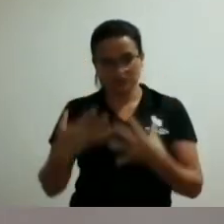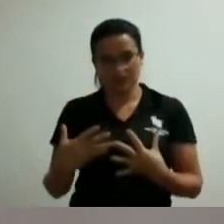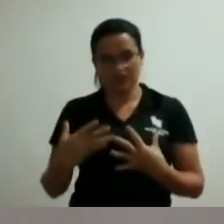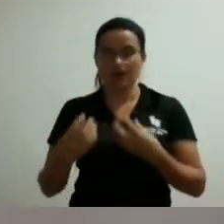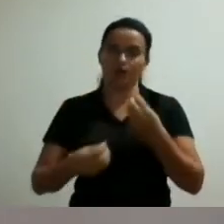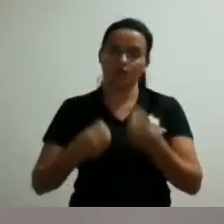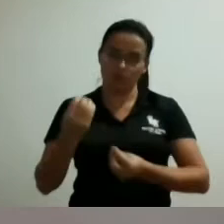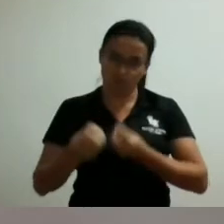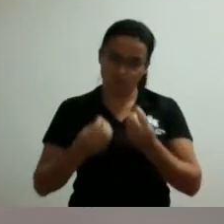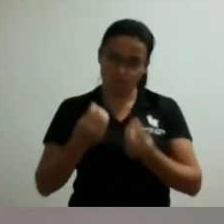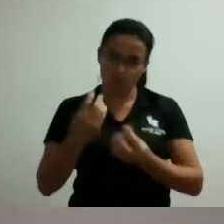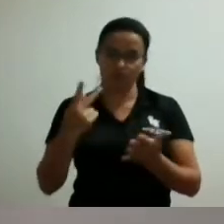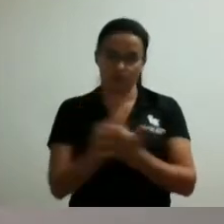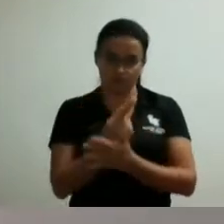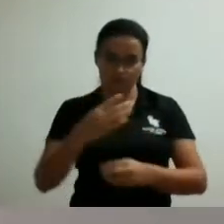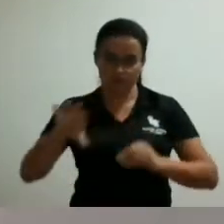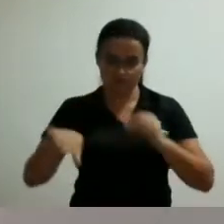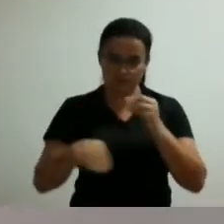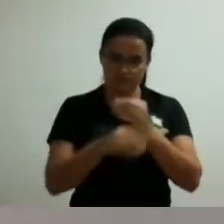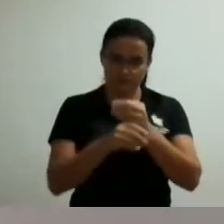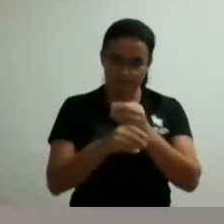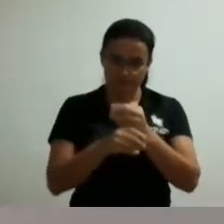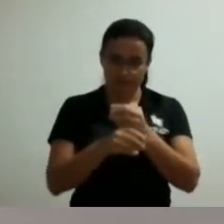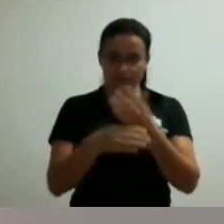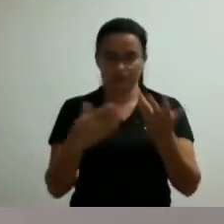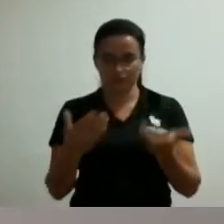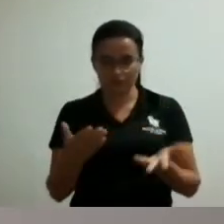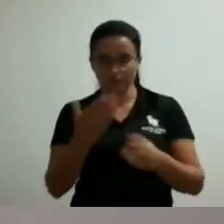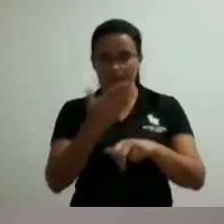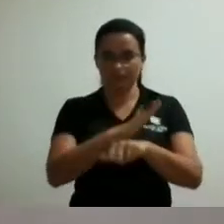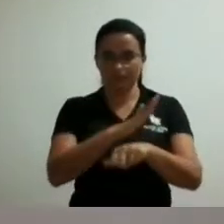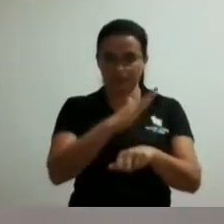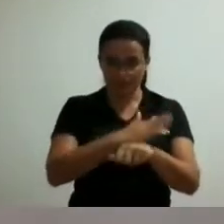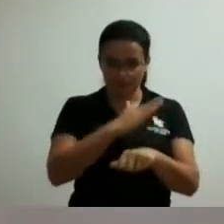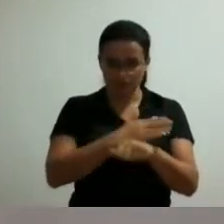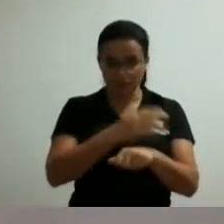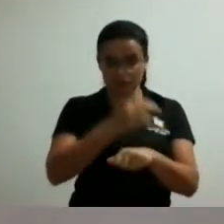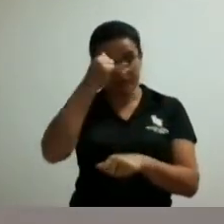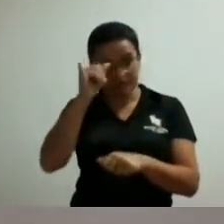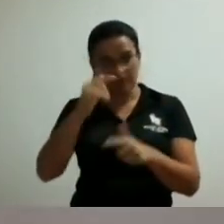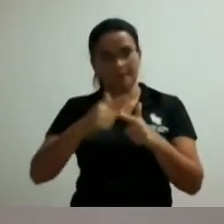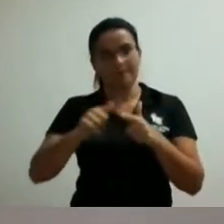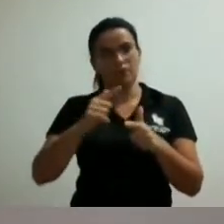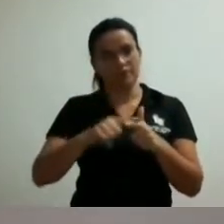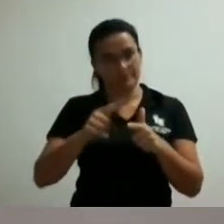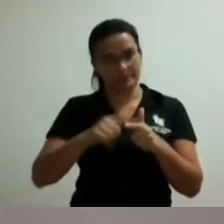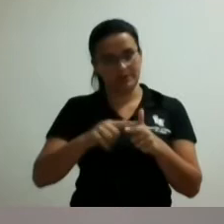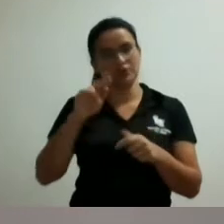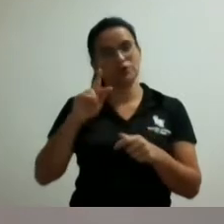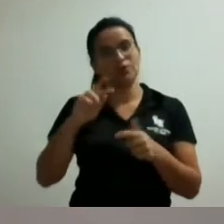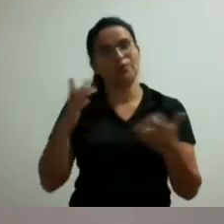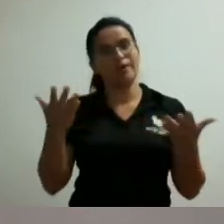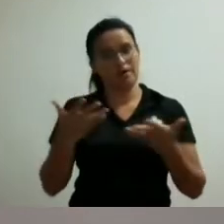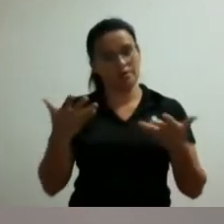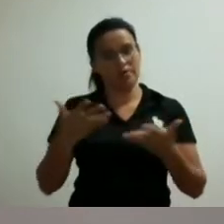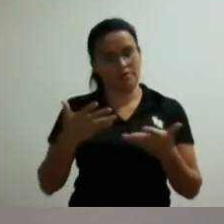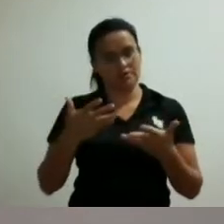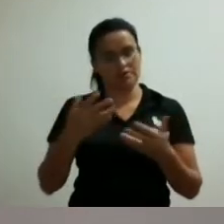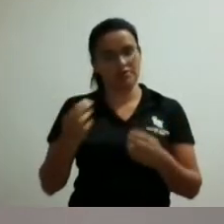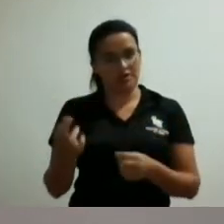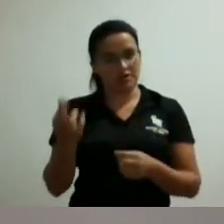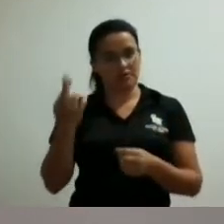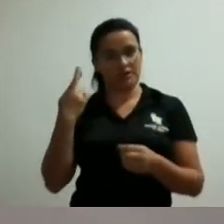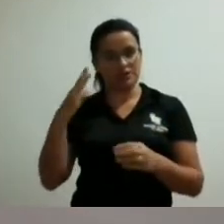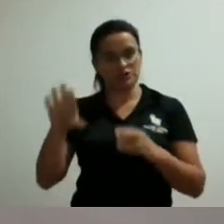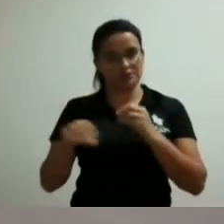aconteçam de forma concreta e a gente não tem os problemas que está tendo agora em relação às emendas passadas essa reunião está